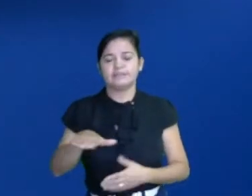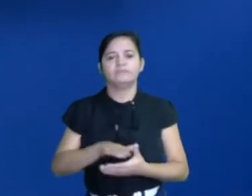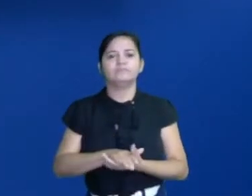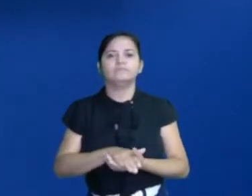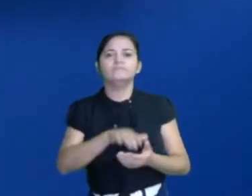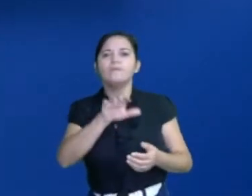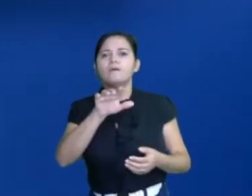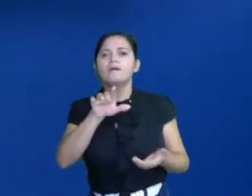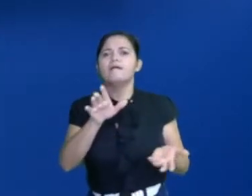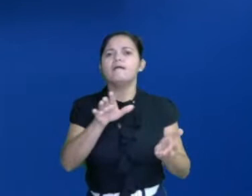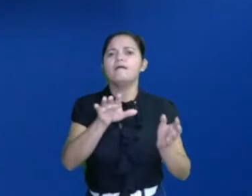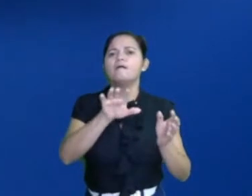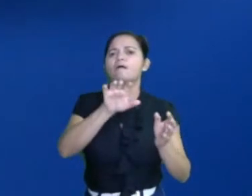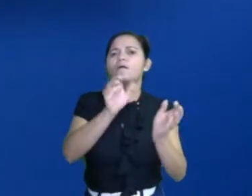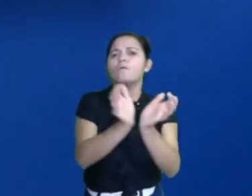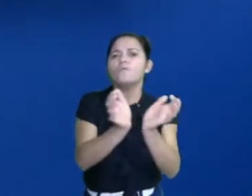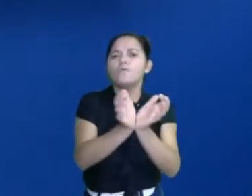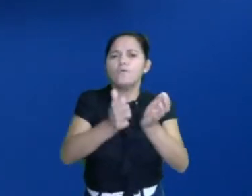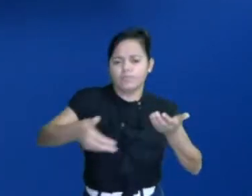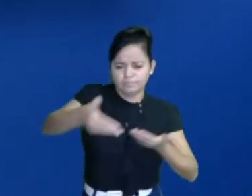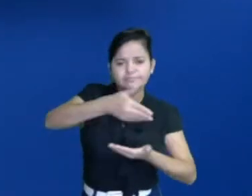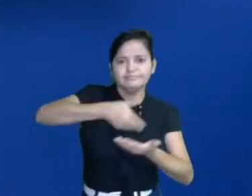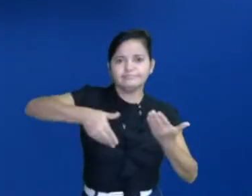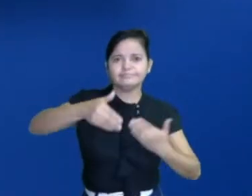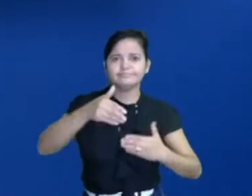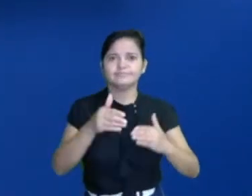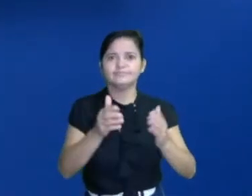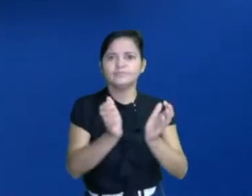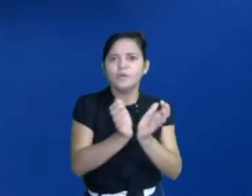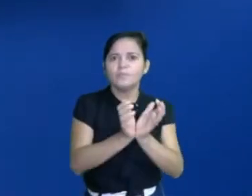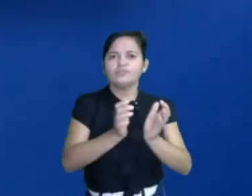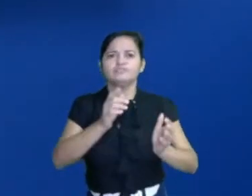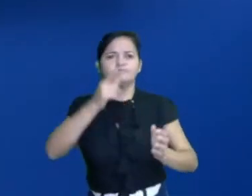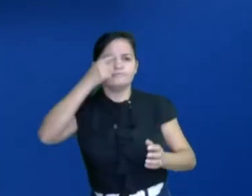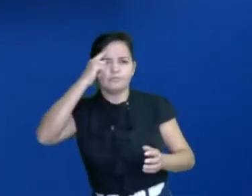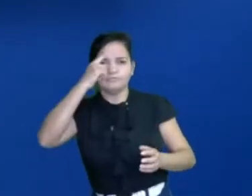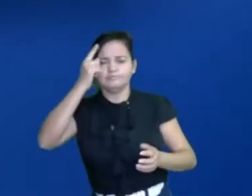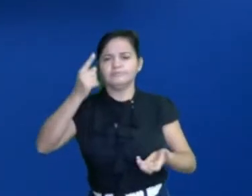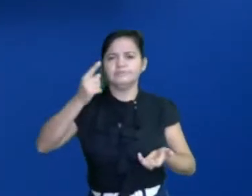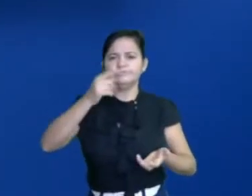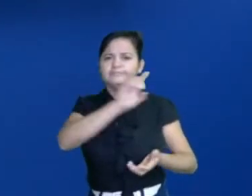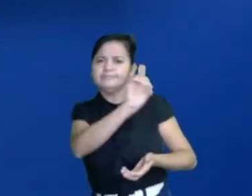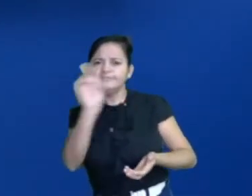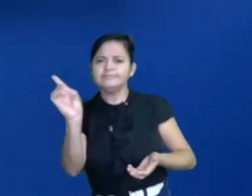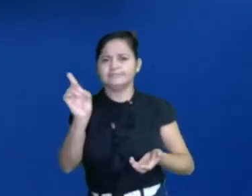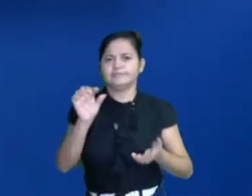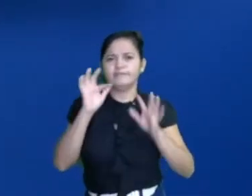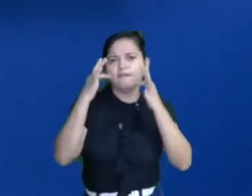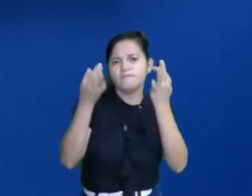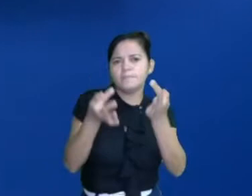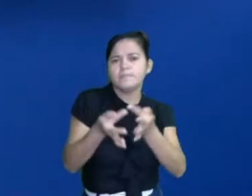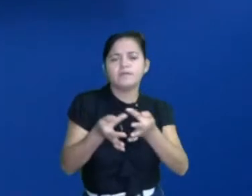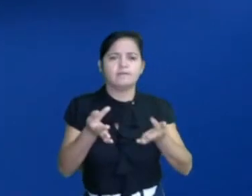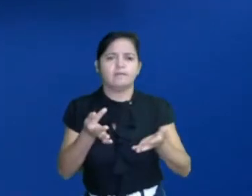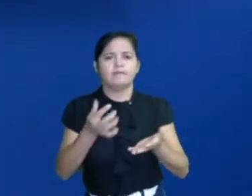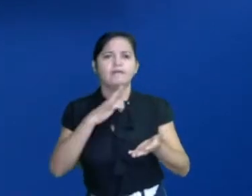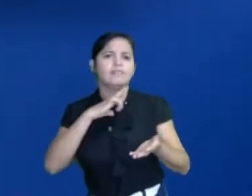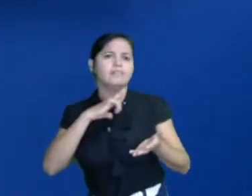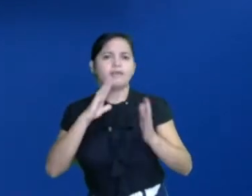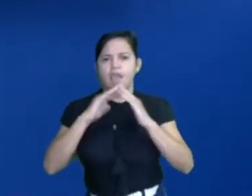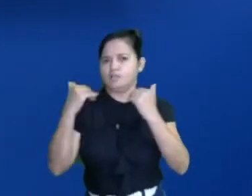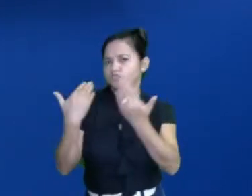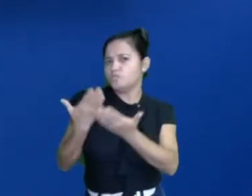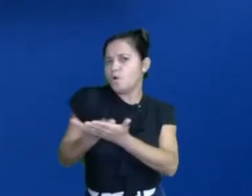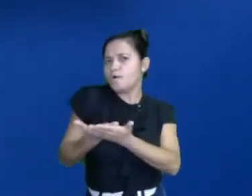grupos que a gente convive no nosso dia a dia. A gente tem a nossa família, tem a